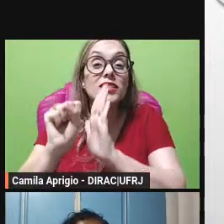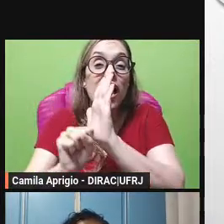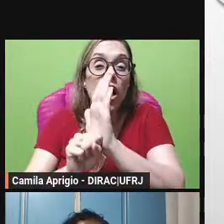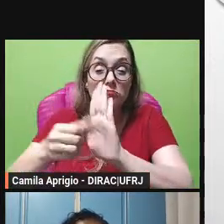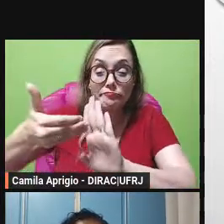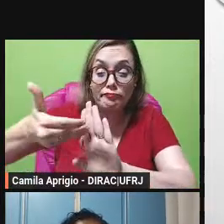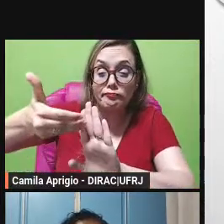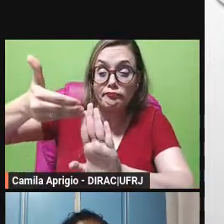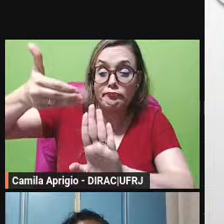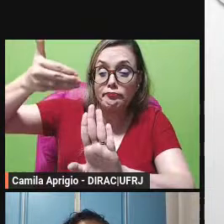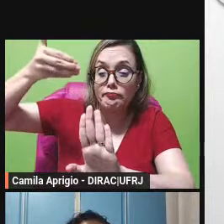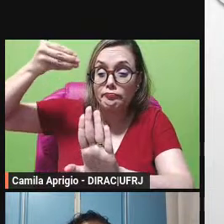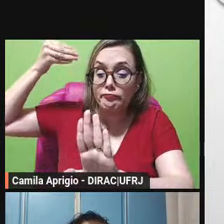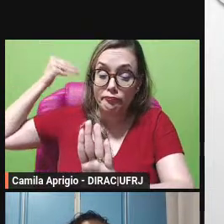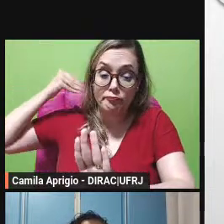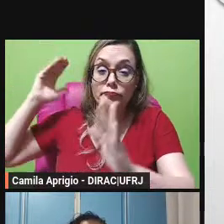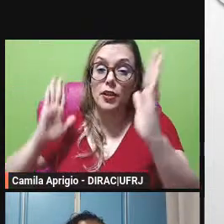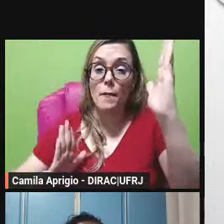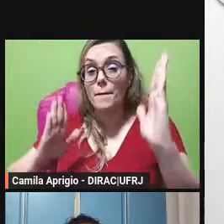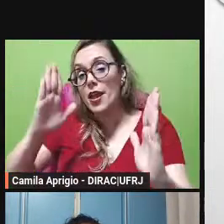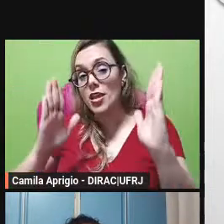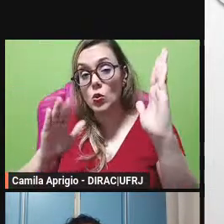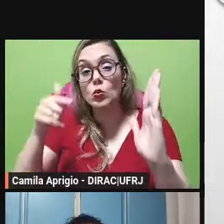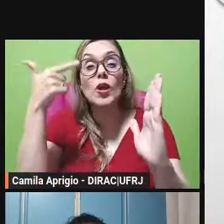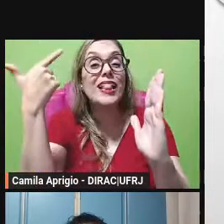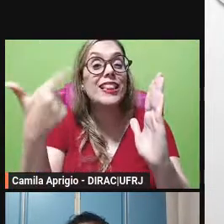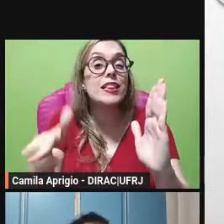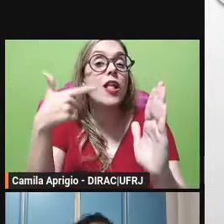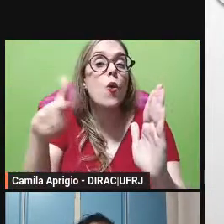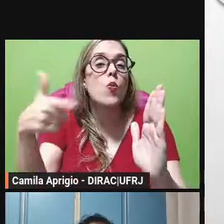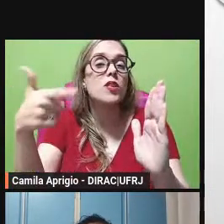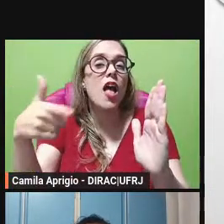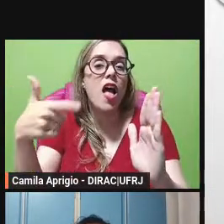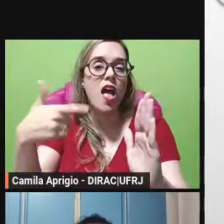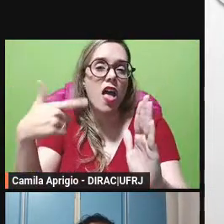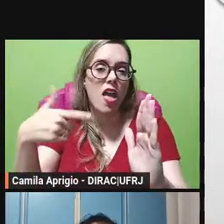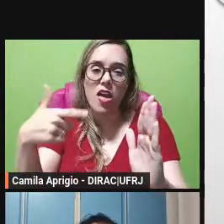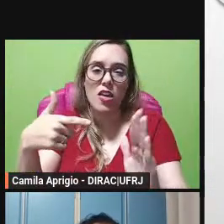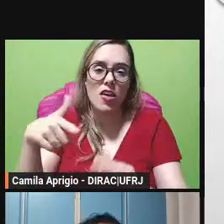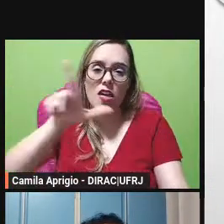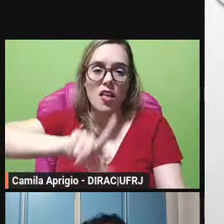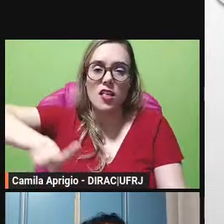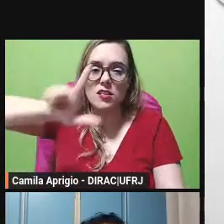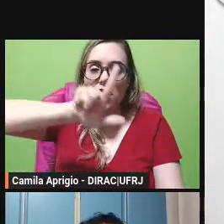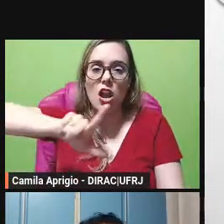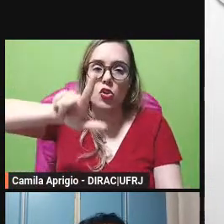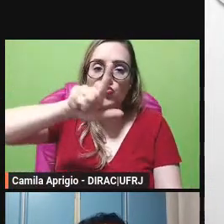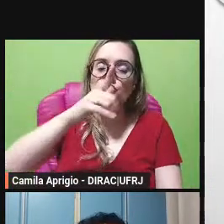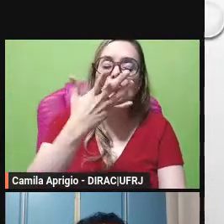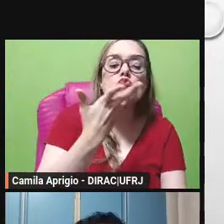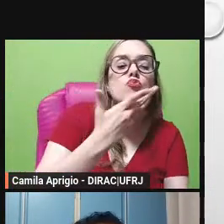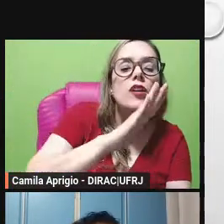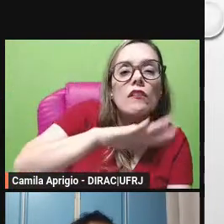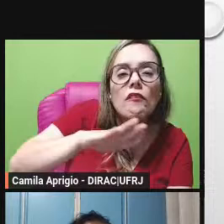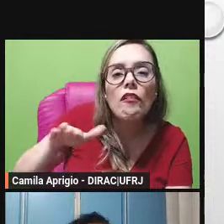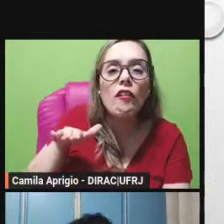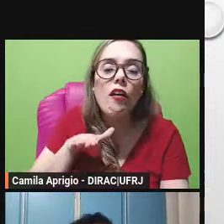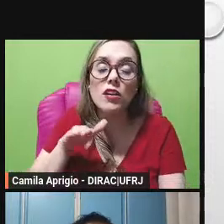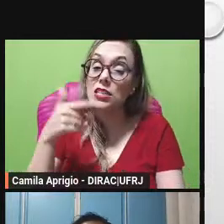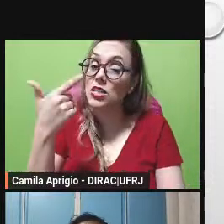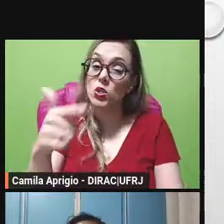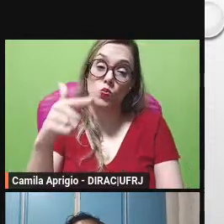crianças aqui no Brasil e isso incomoda Monteiro Lobato no início do século XX né o próximo slide por